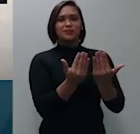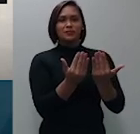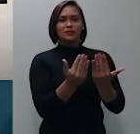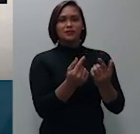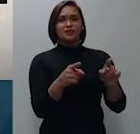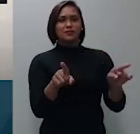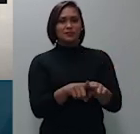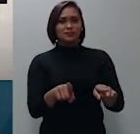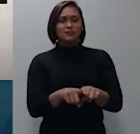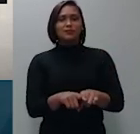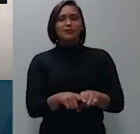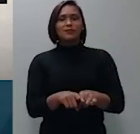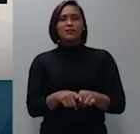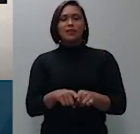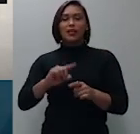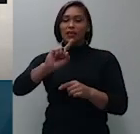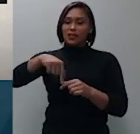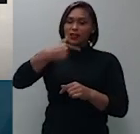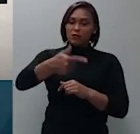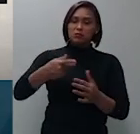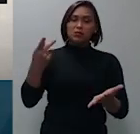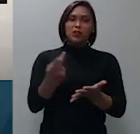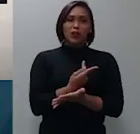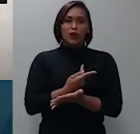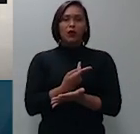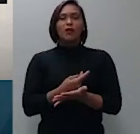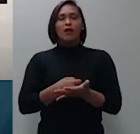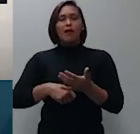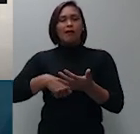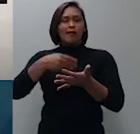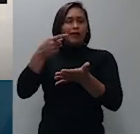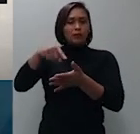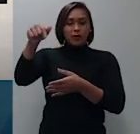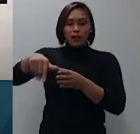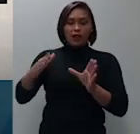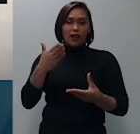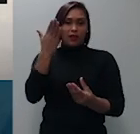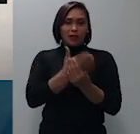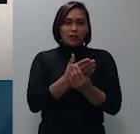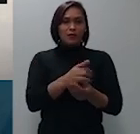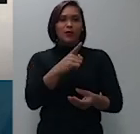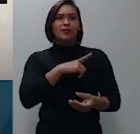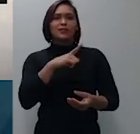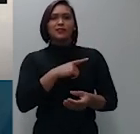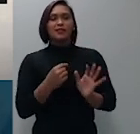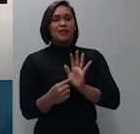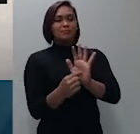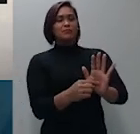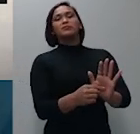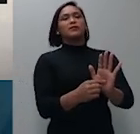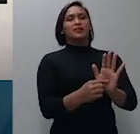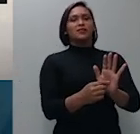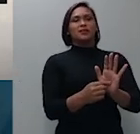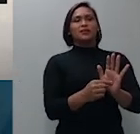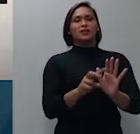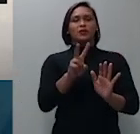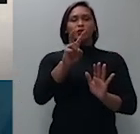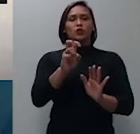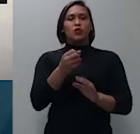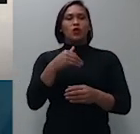circunstância dispara, pois naquele caso houve a apresentação do título ao banco sacado,